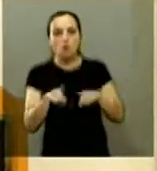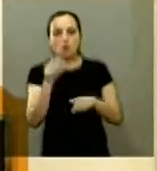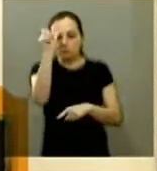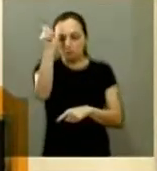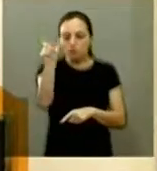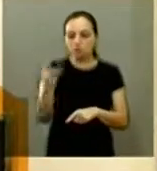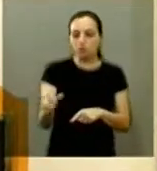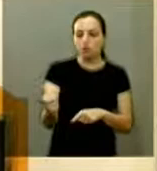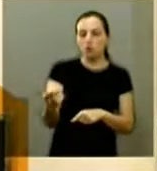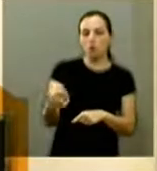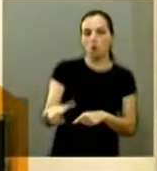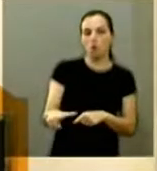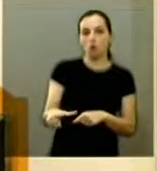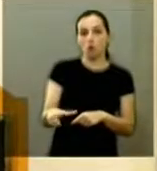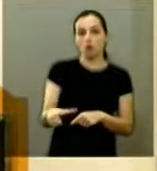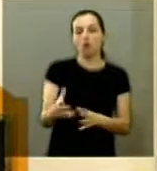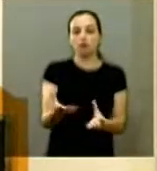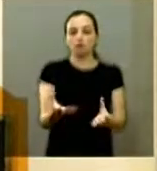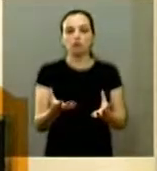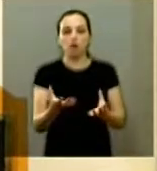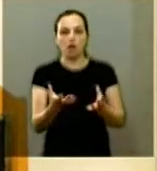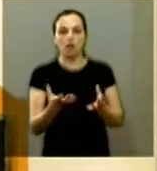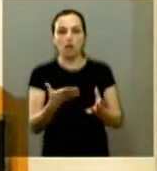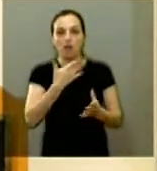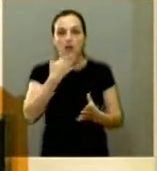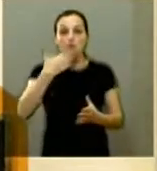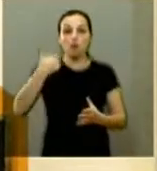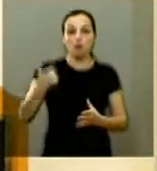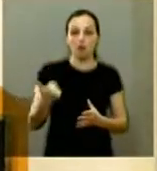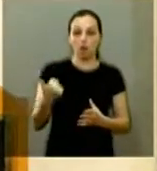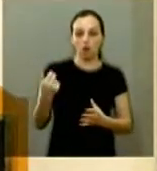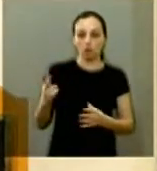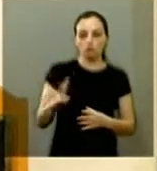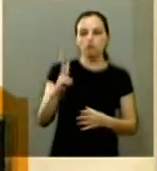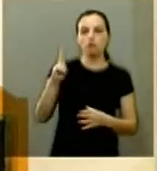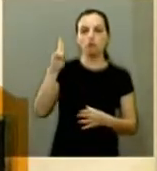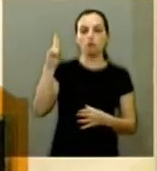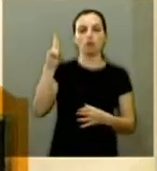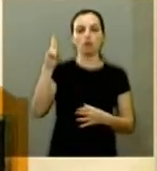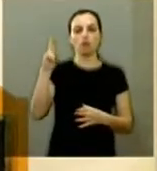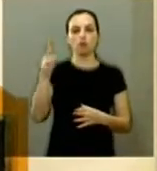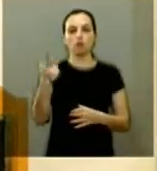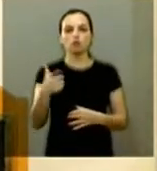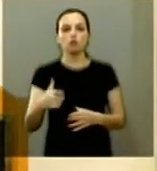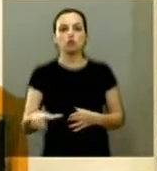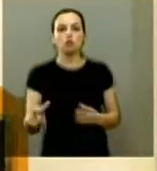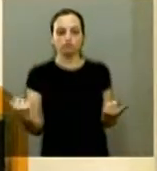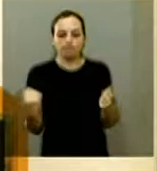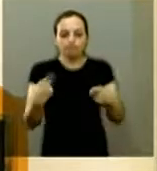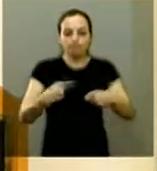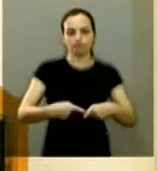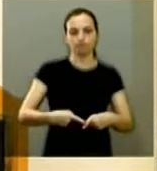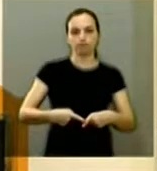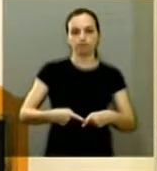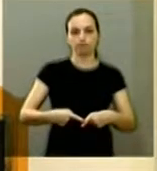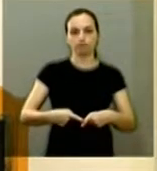tudo com a única intenção de se sair vitorioso em relação àquele que disputa a eleição contra nós